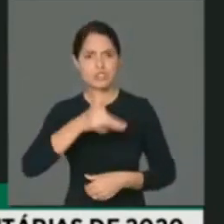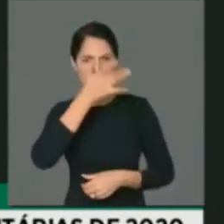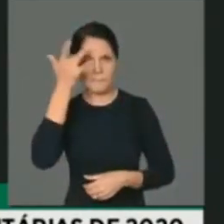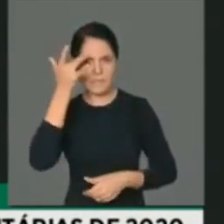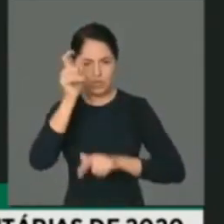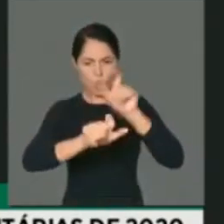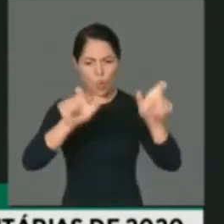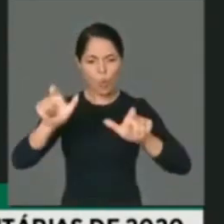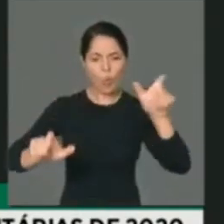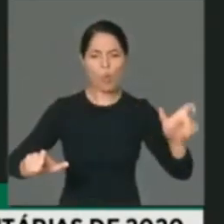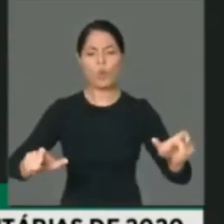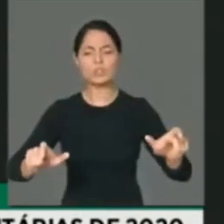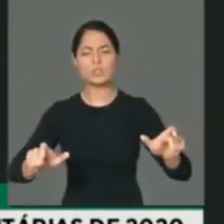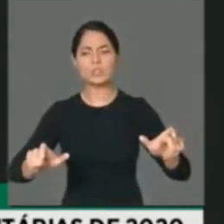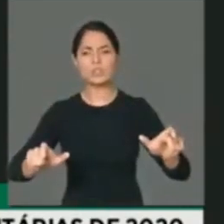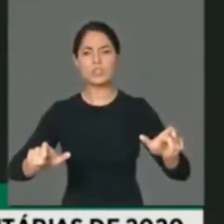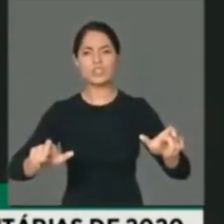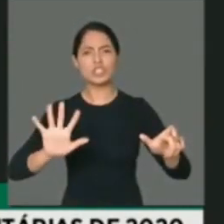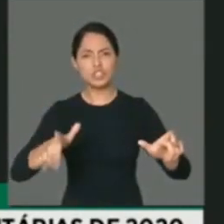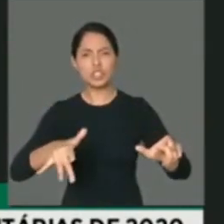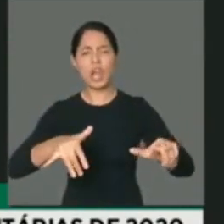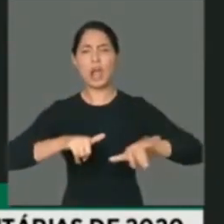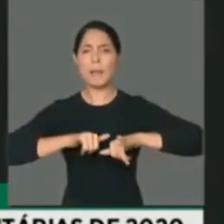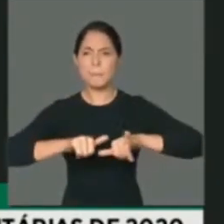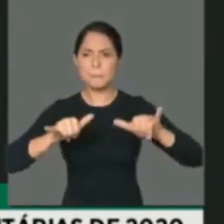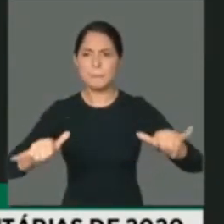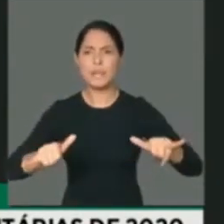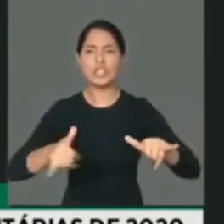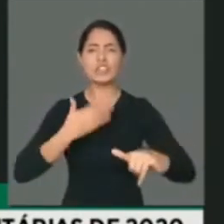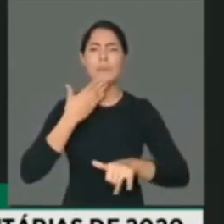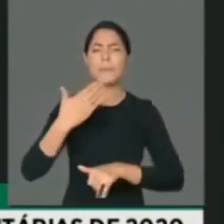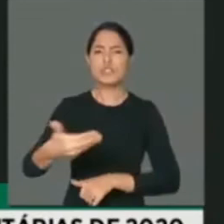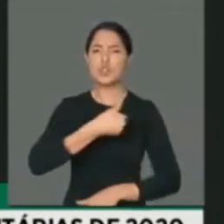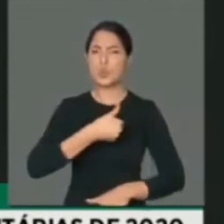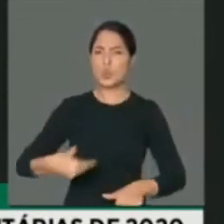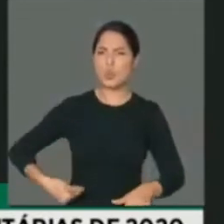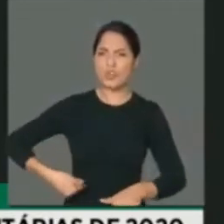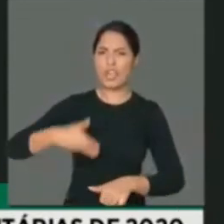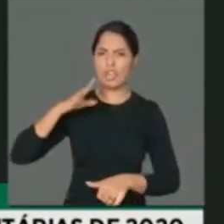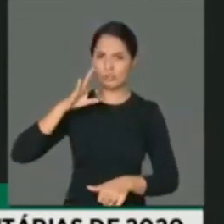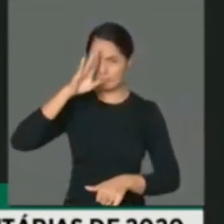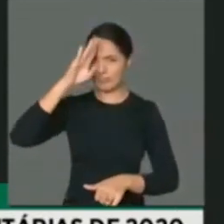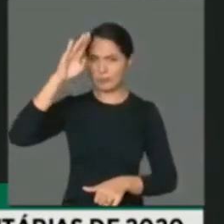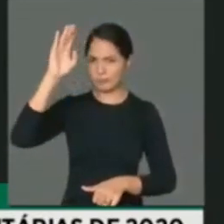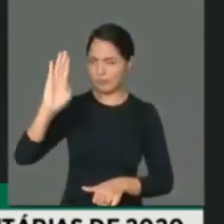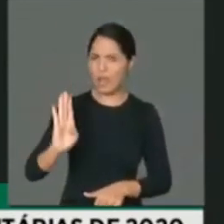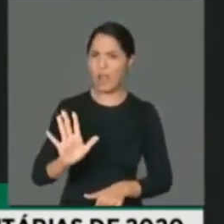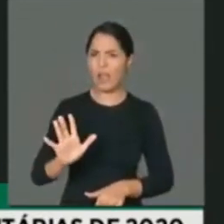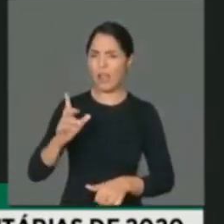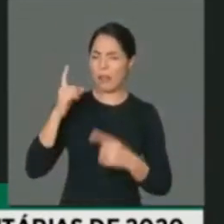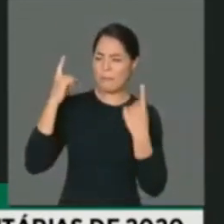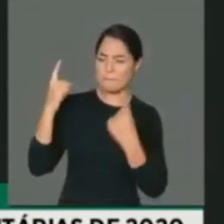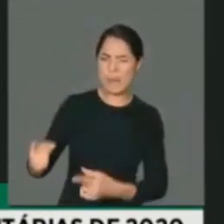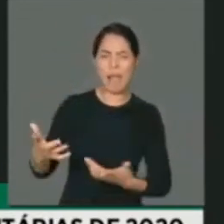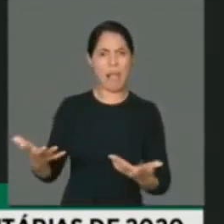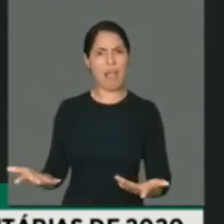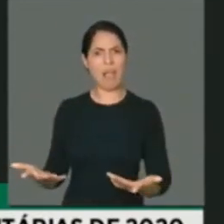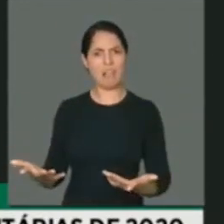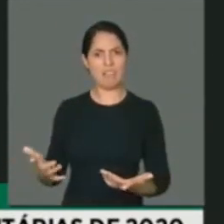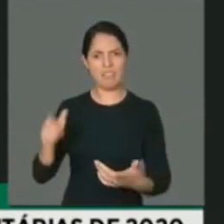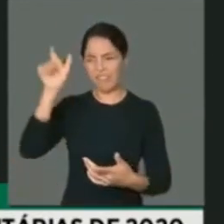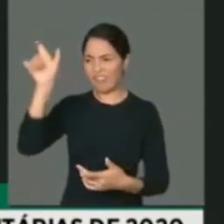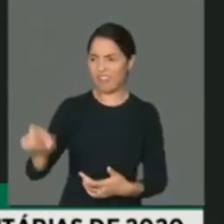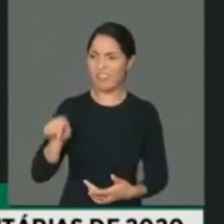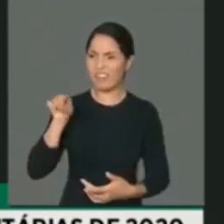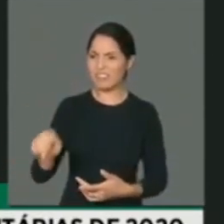oposição, a mídia, cobrando empenho do governo, atacando o governo, atacando o presidente Jair Bolsonaro, dizendo que ele